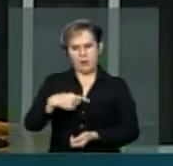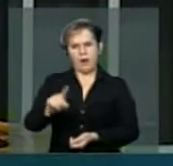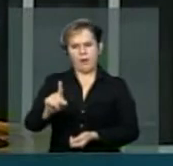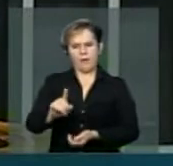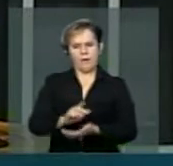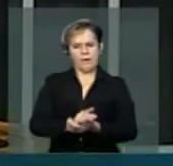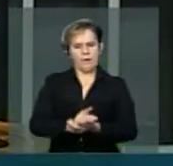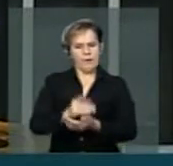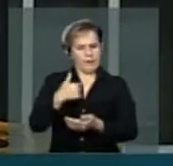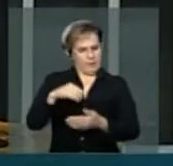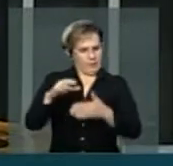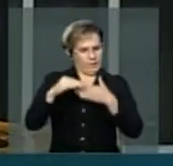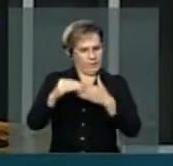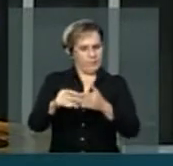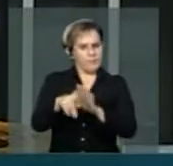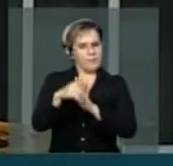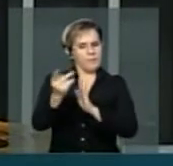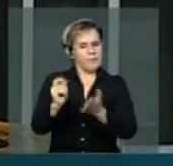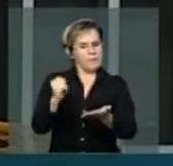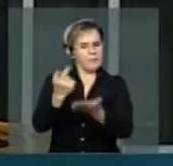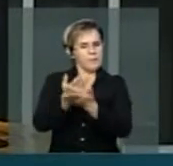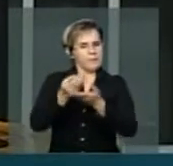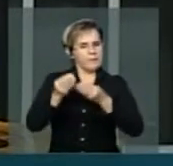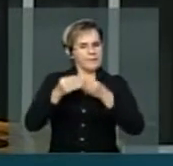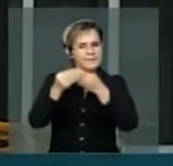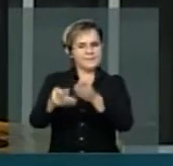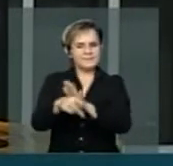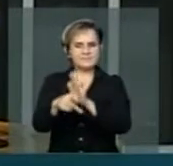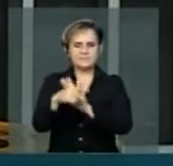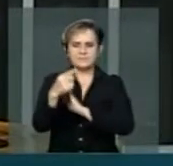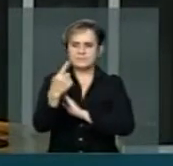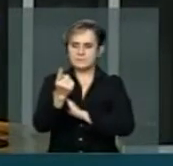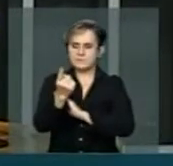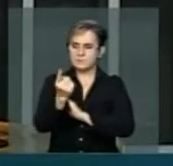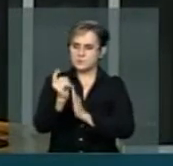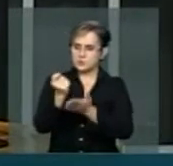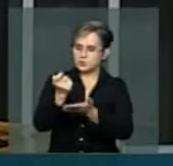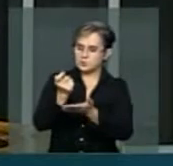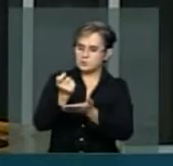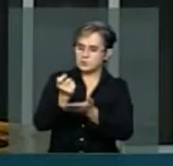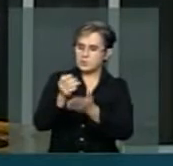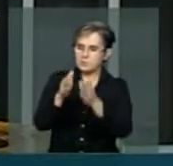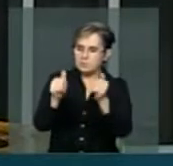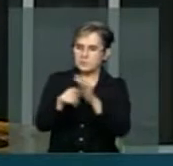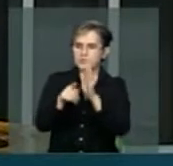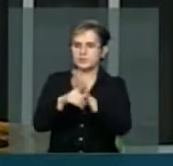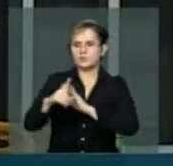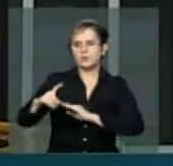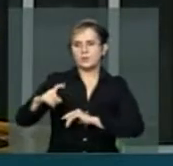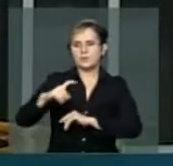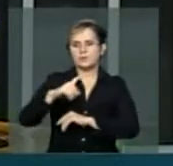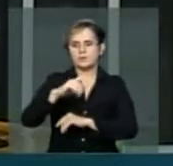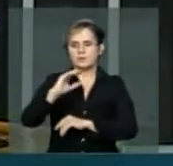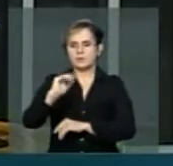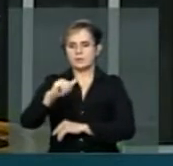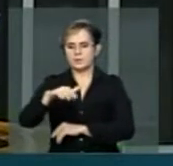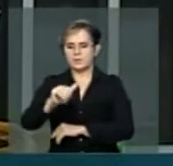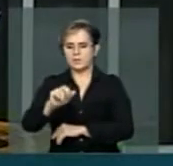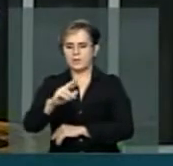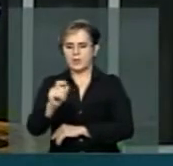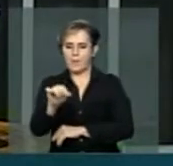Esta é a entrega, esta é a entrega de uma das encomendas de camarão e as negociações legais